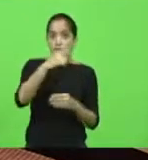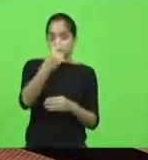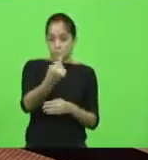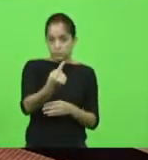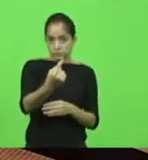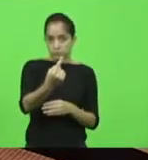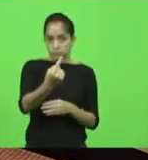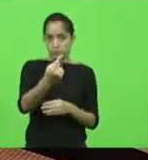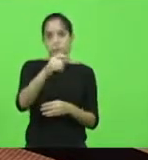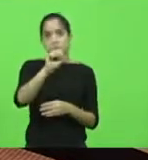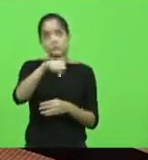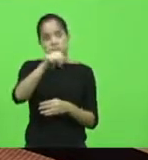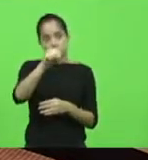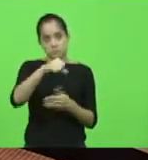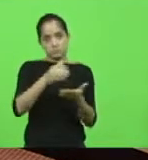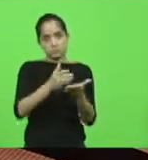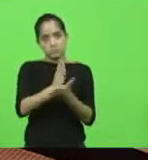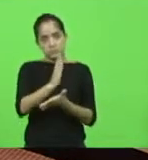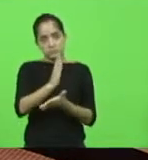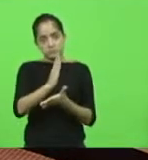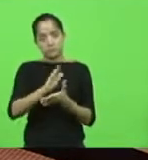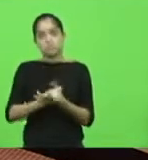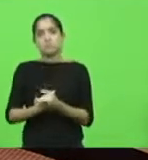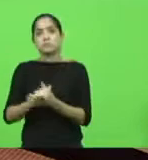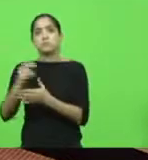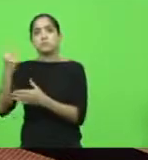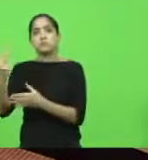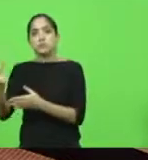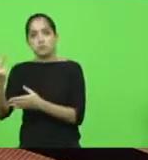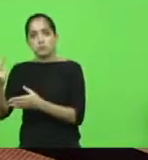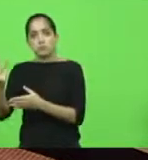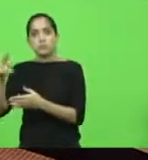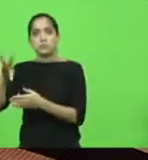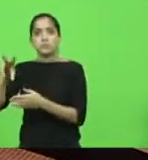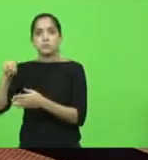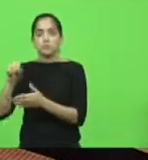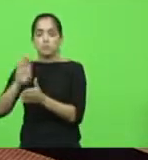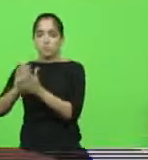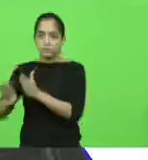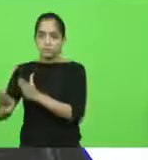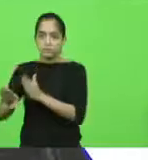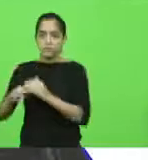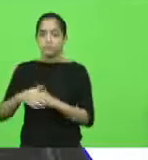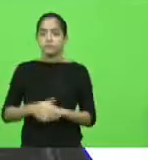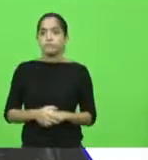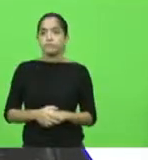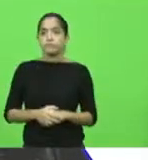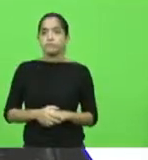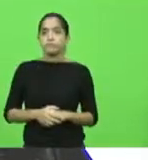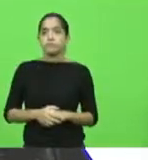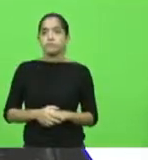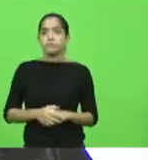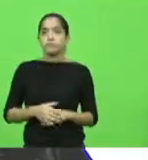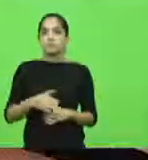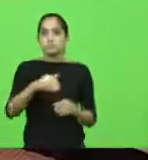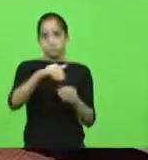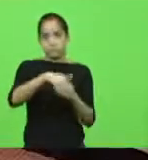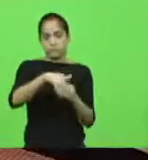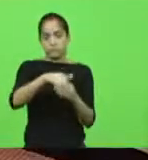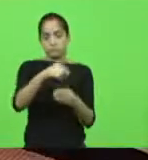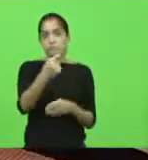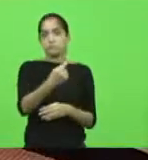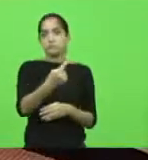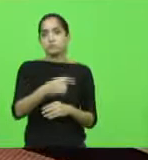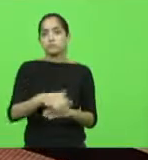vota sim, aprova o projeto de resolução. Quem vota 2, vota não, rejeita o projeto de resolução. encaminha 1, senhor presidente. Senhor presidente.